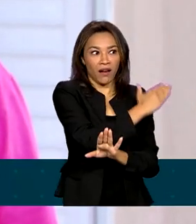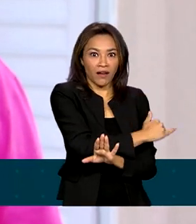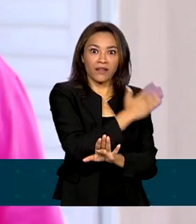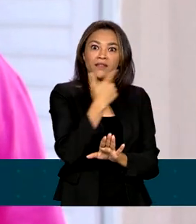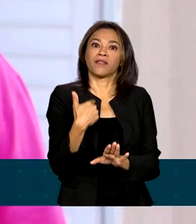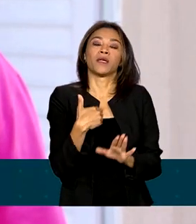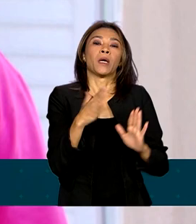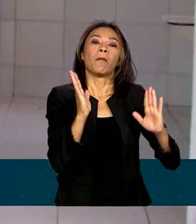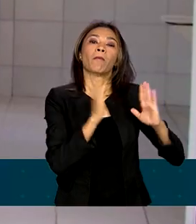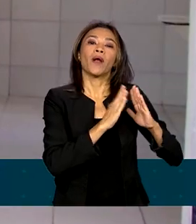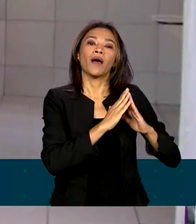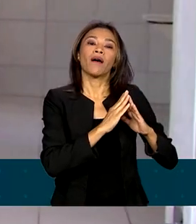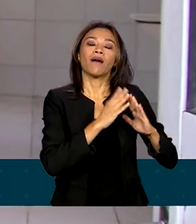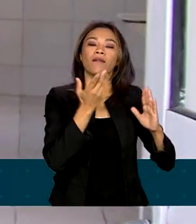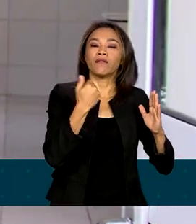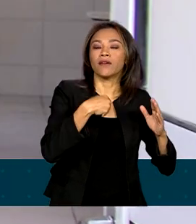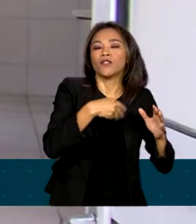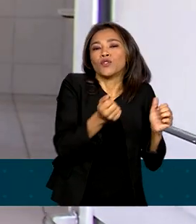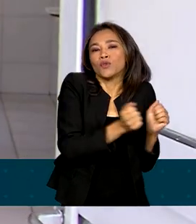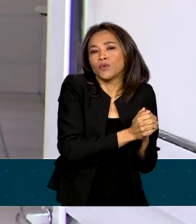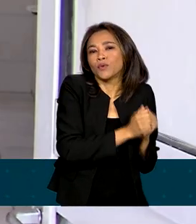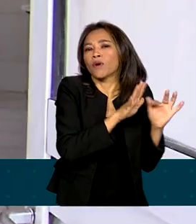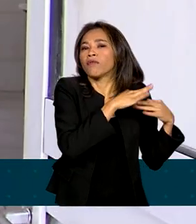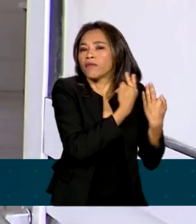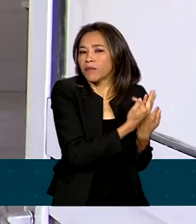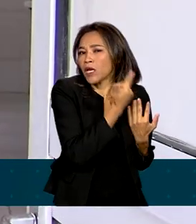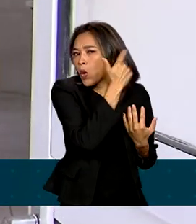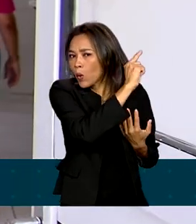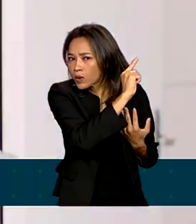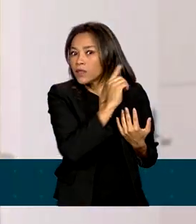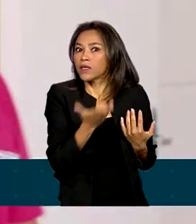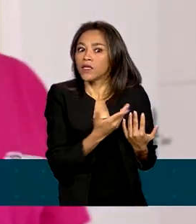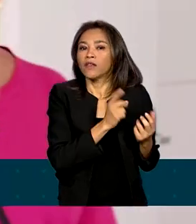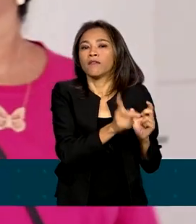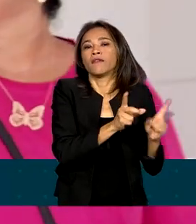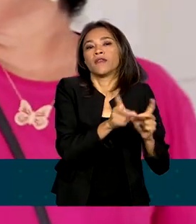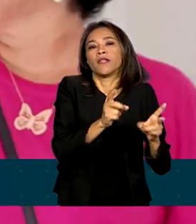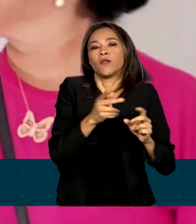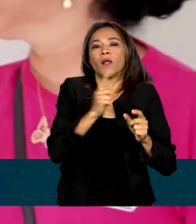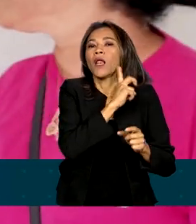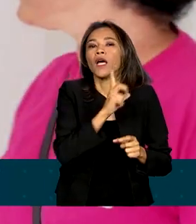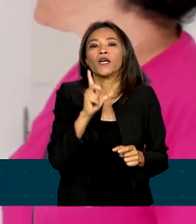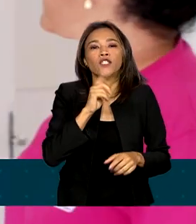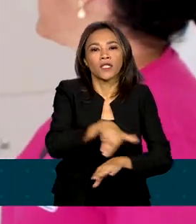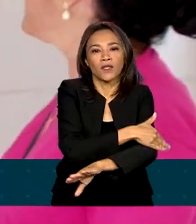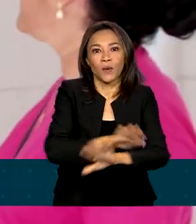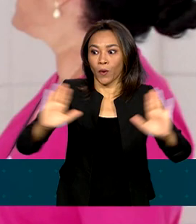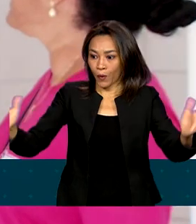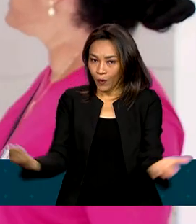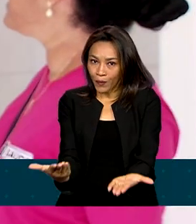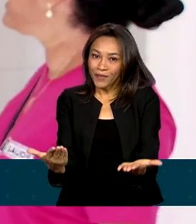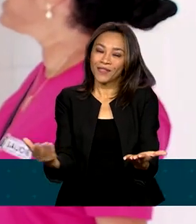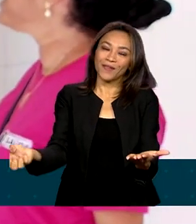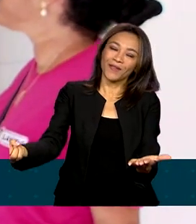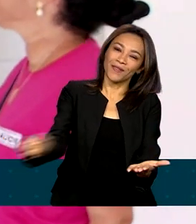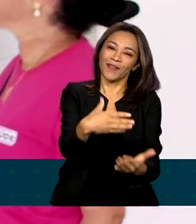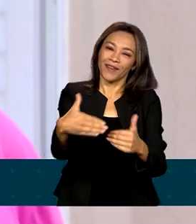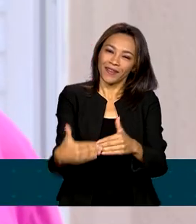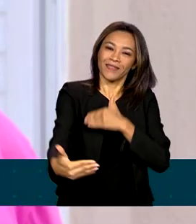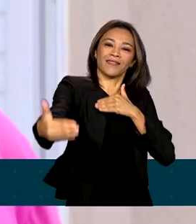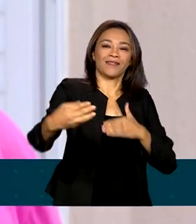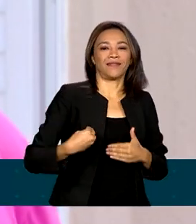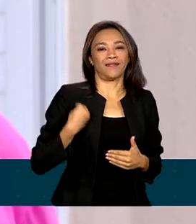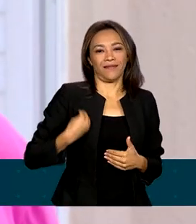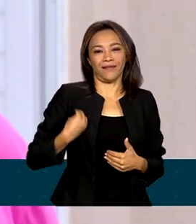na casa de parentes e criou as filhas vendendo lanches nas ruas. Hoje, comemora o recomeço de uma nova vida.